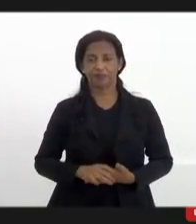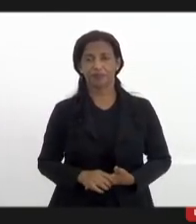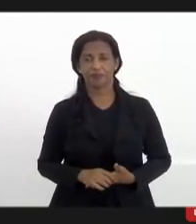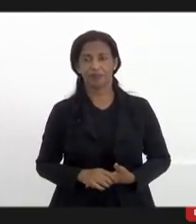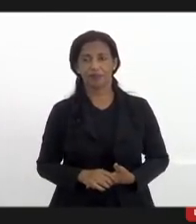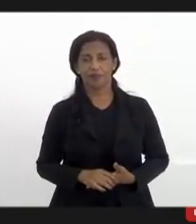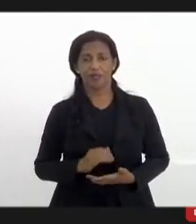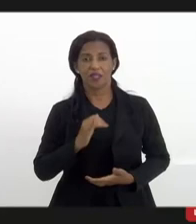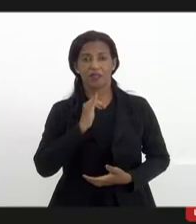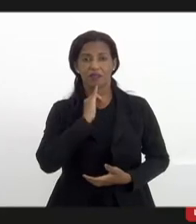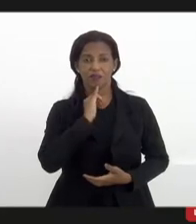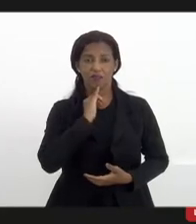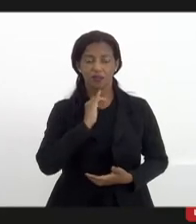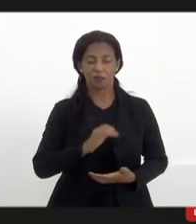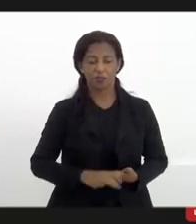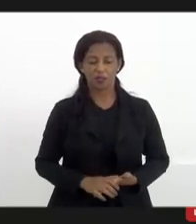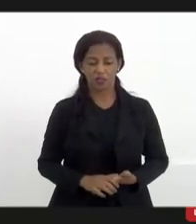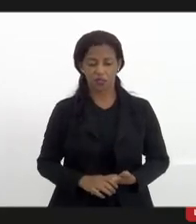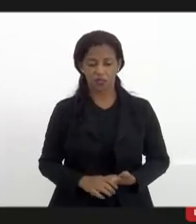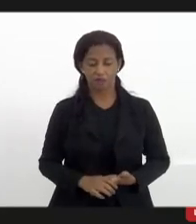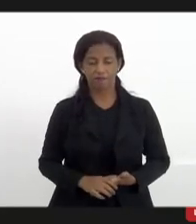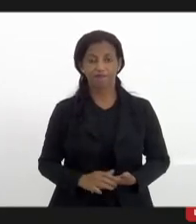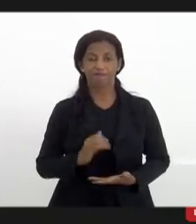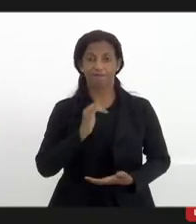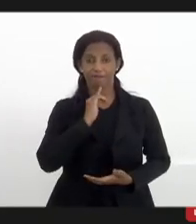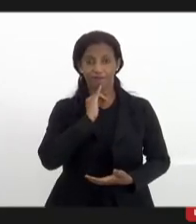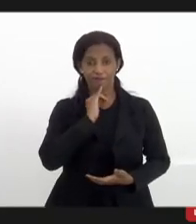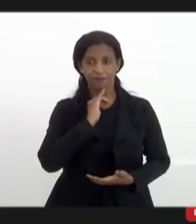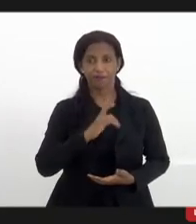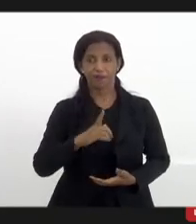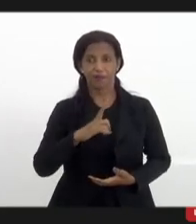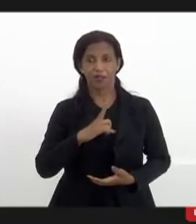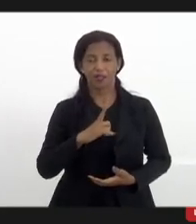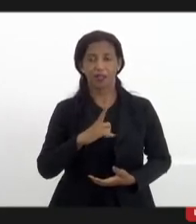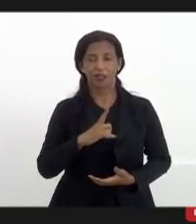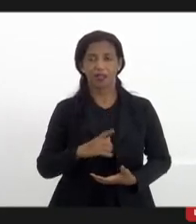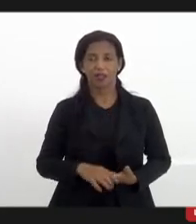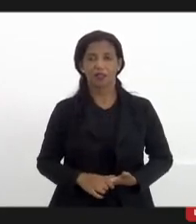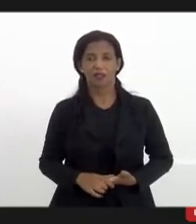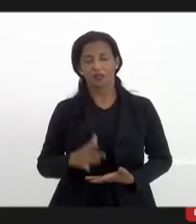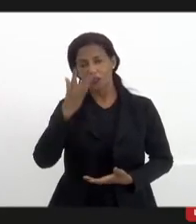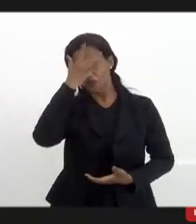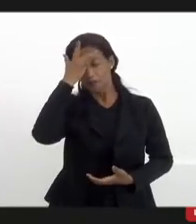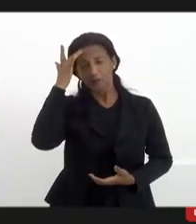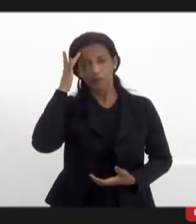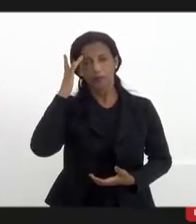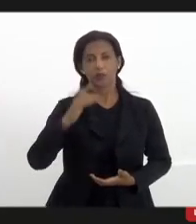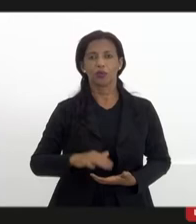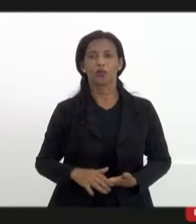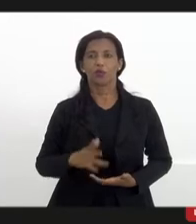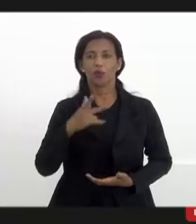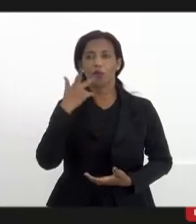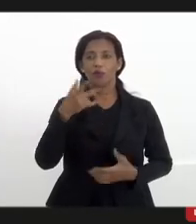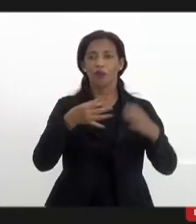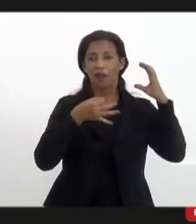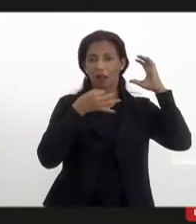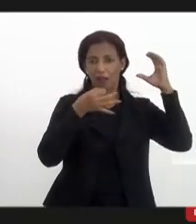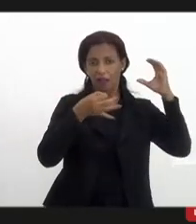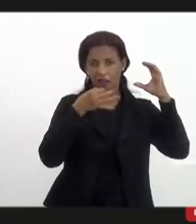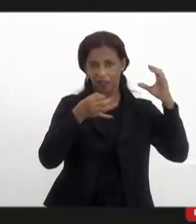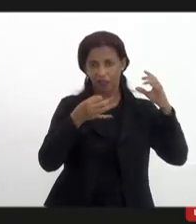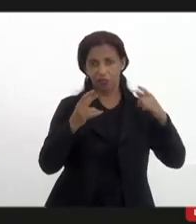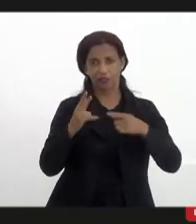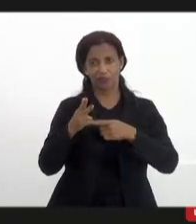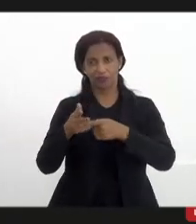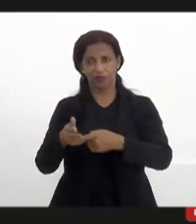infelizmente eu vou falar uma coisa aqui mas infelizmente tem muito as pessoas quando a fala assim rádio comunitária